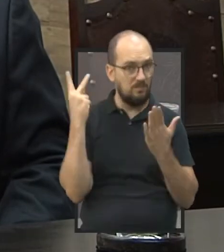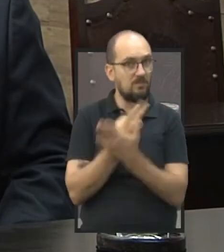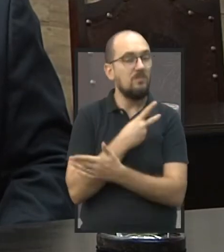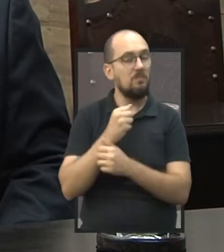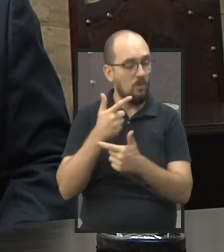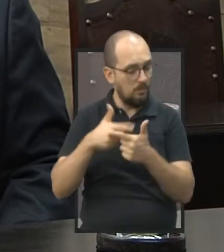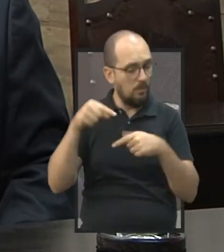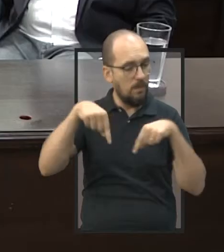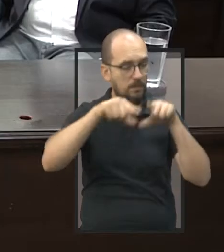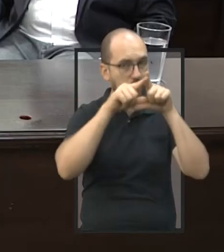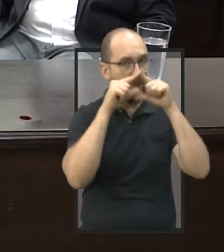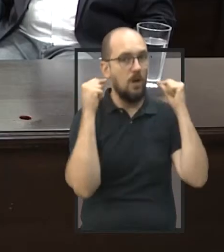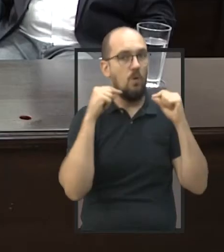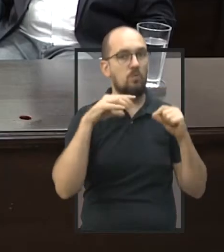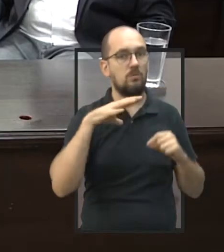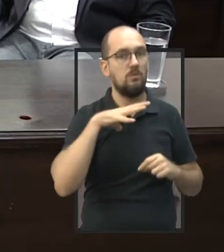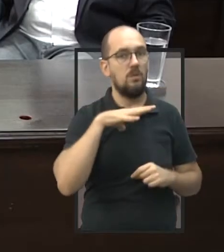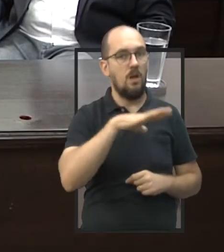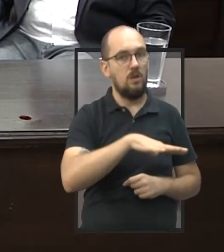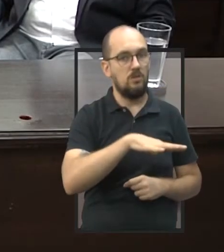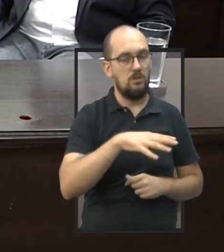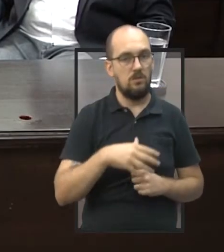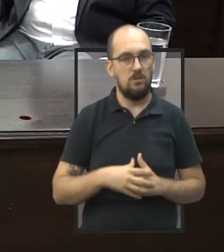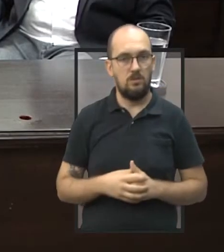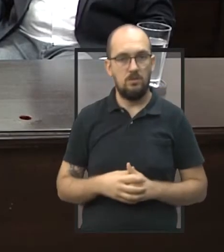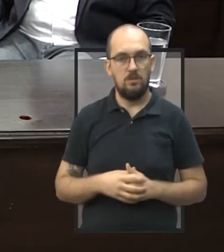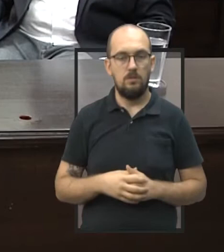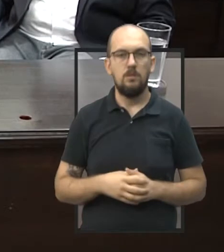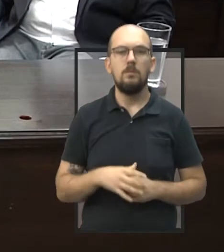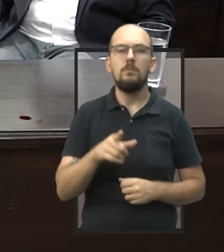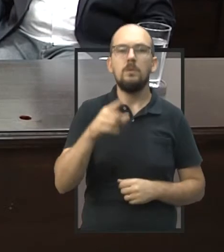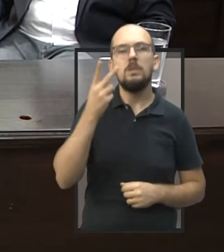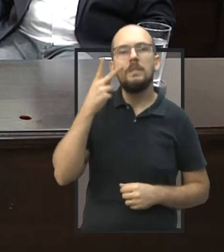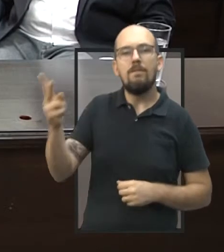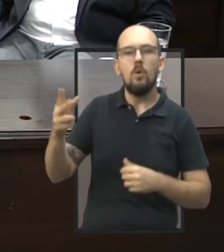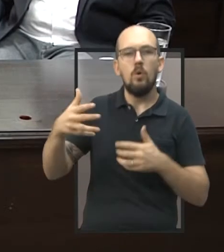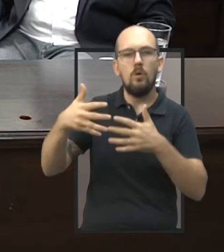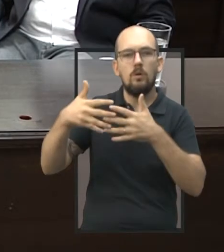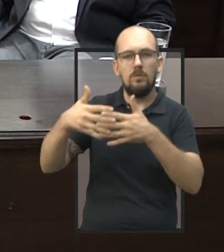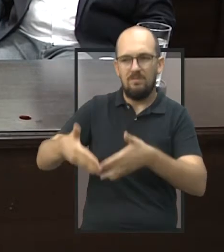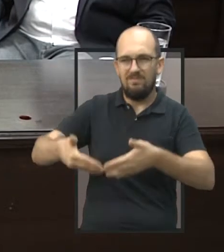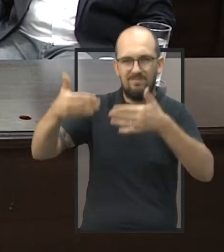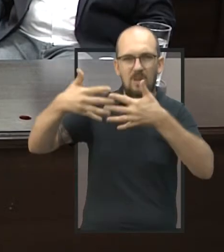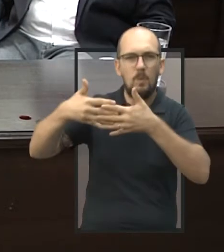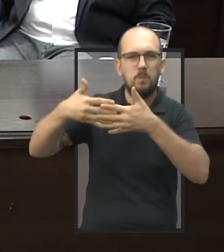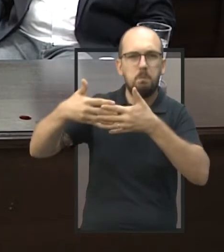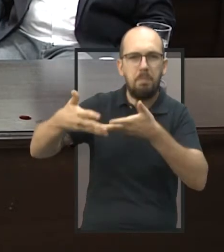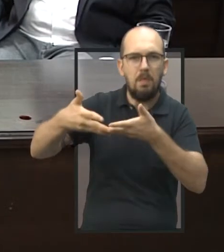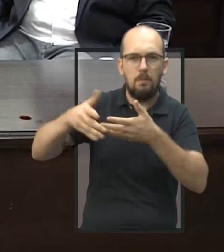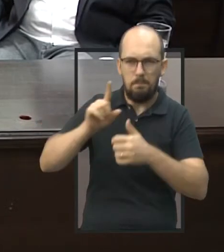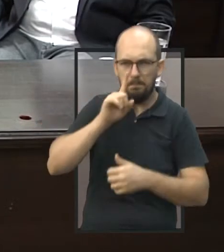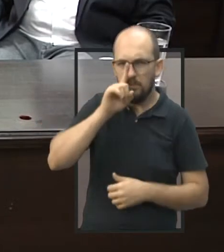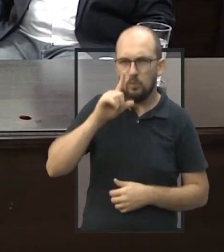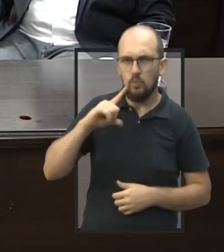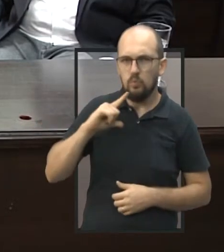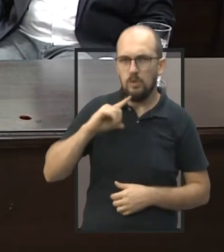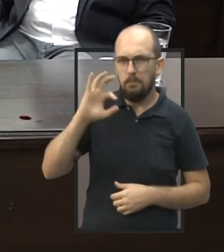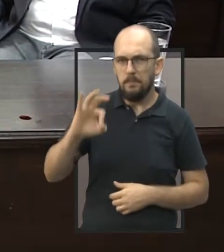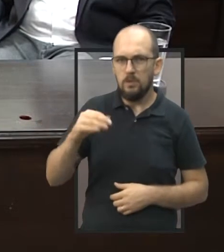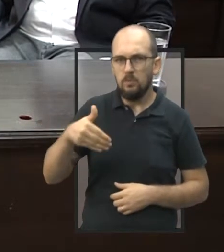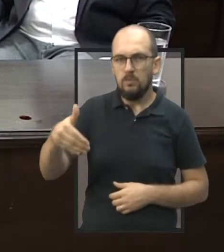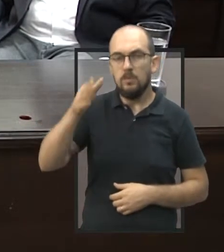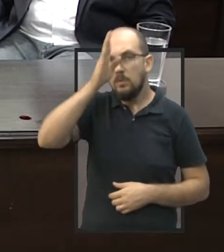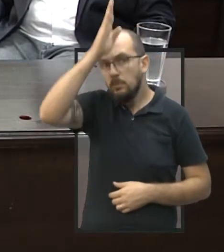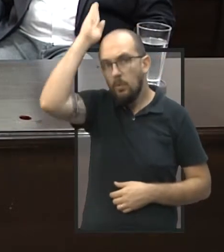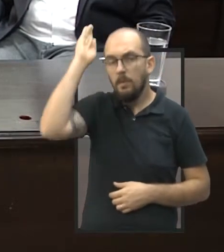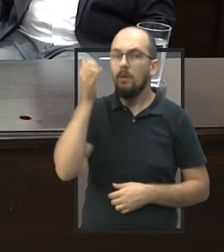transtornos aqui para a nossa cidade. Pelo que foi observado ali do talude, há um risco mesmo? O que o